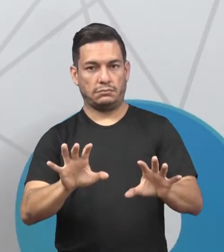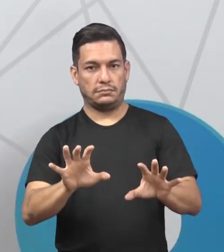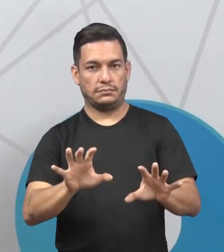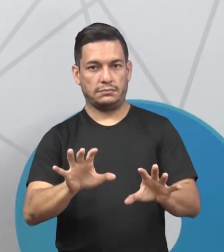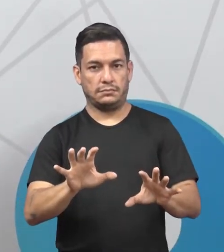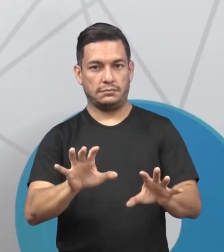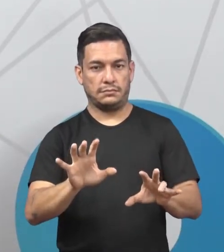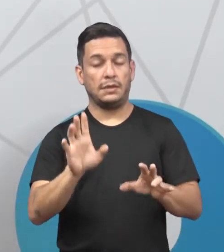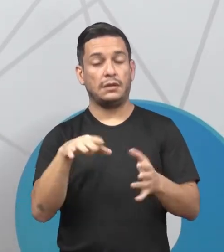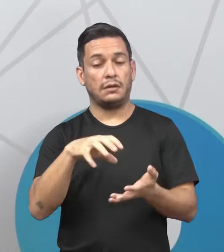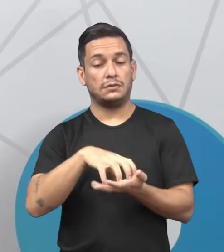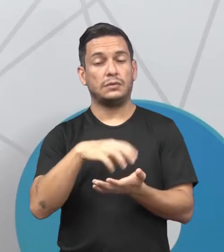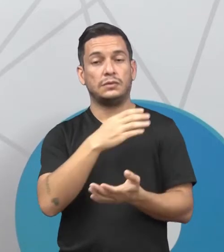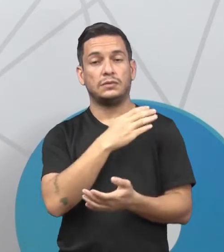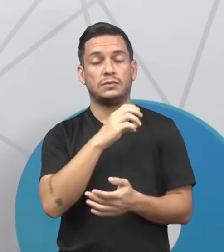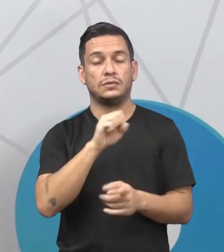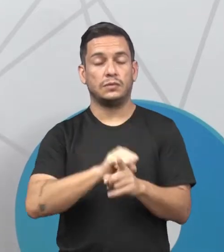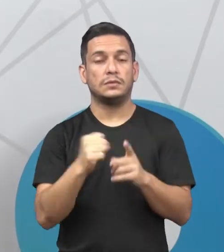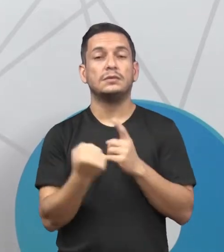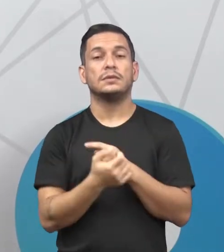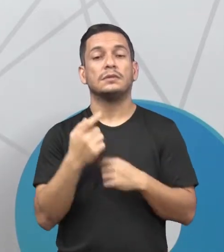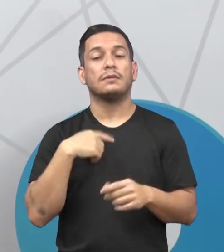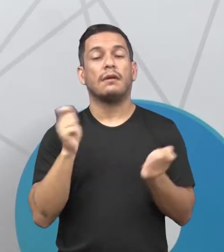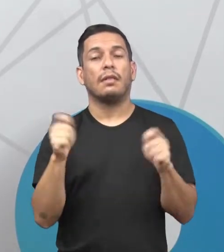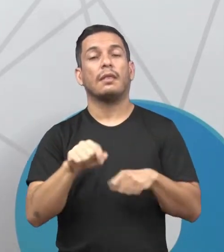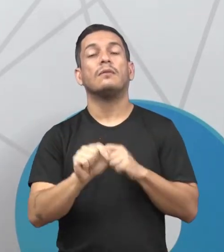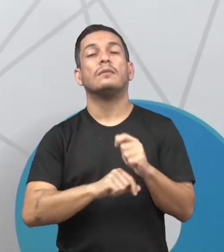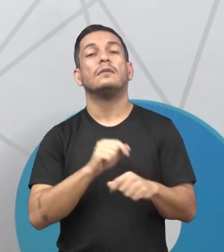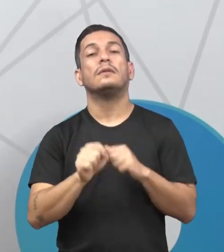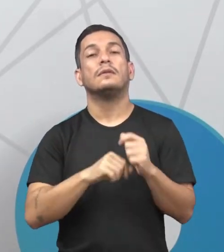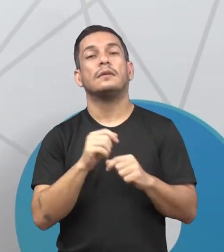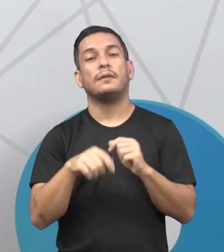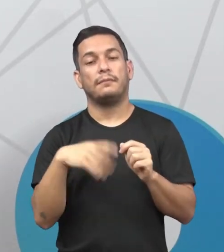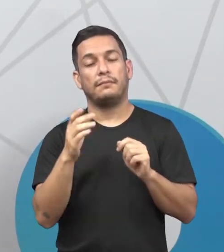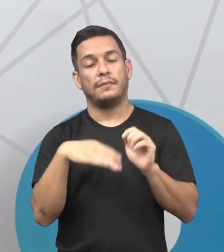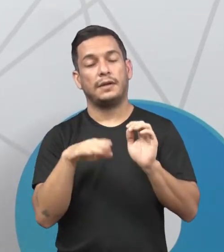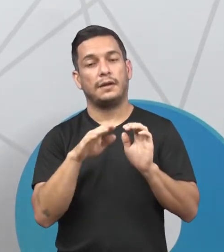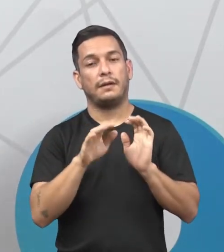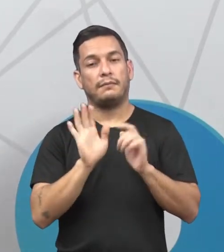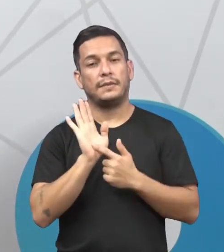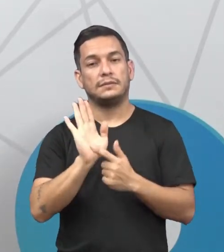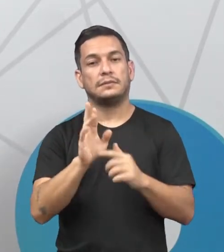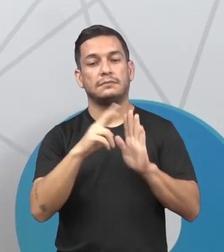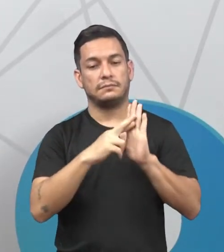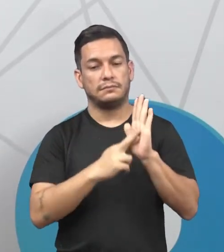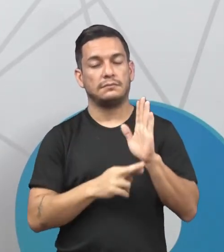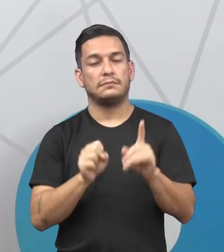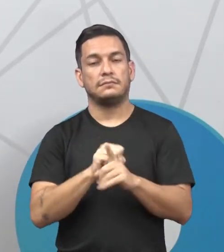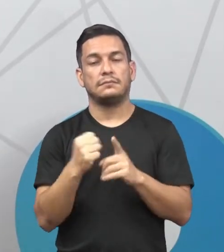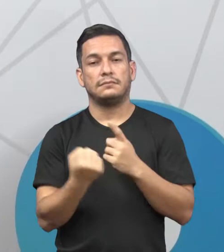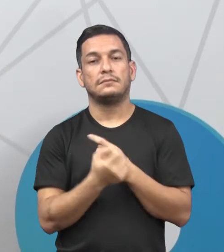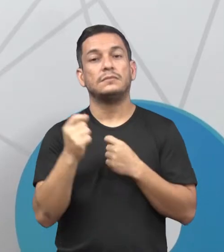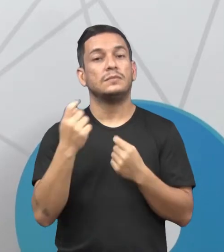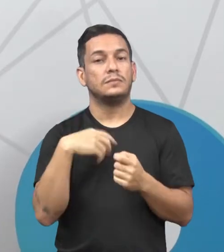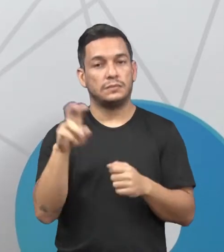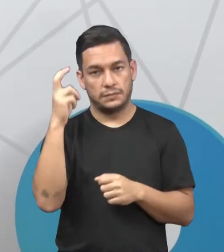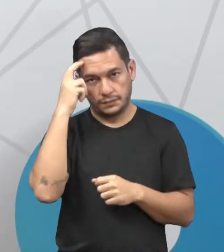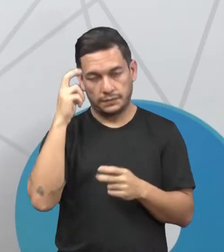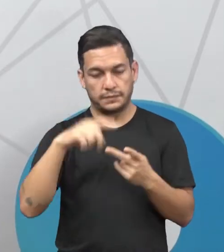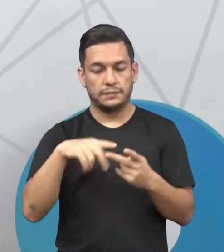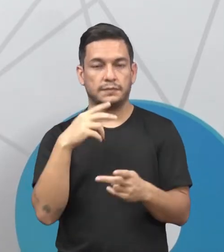As instituições sociais elas servem para regrar a sociedade, tanto na questão cultural,